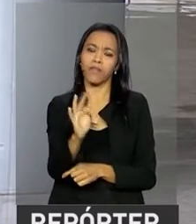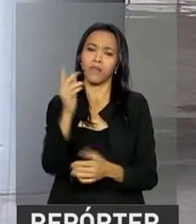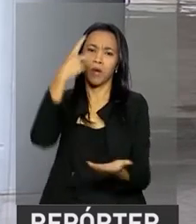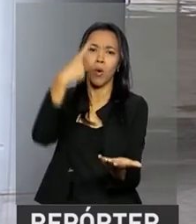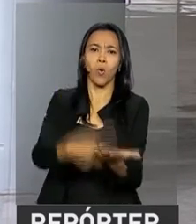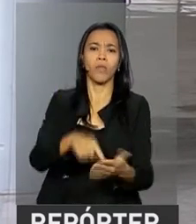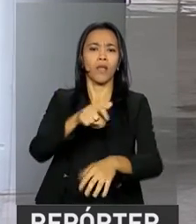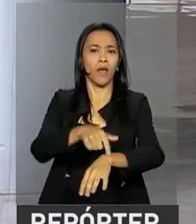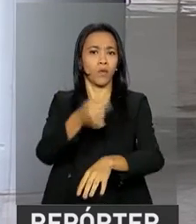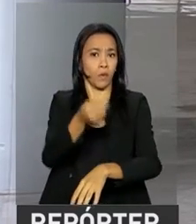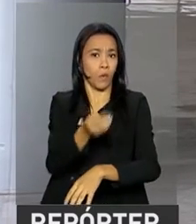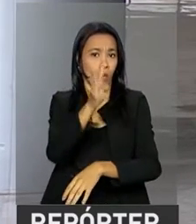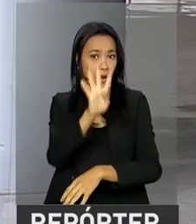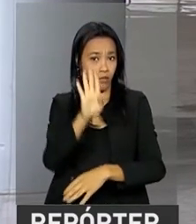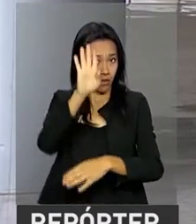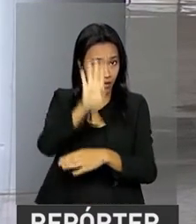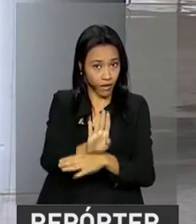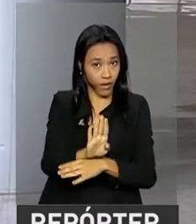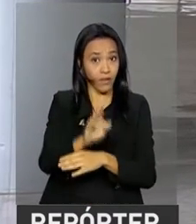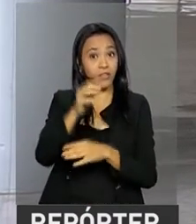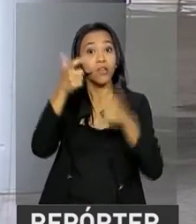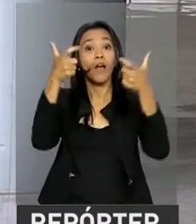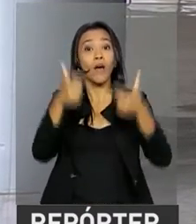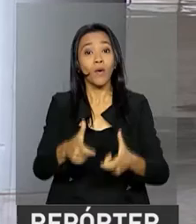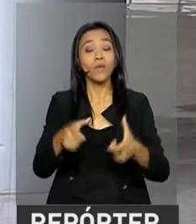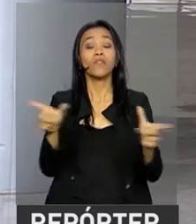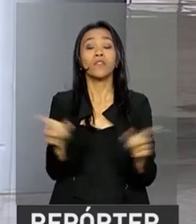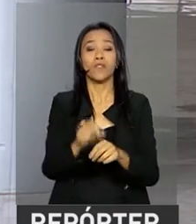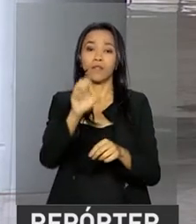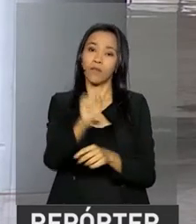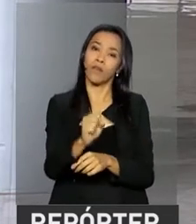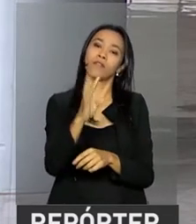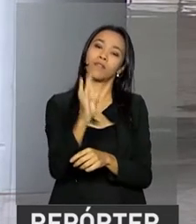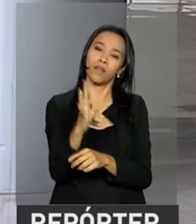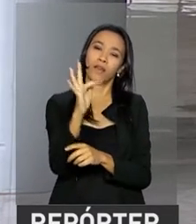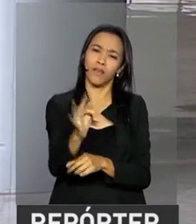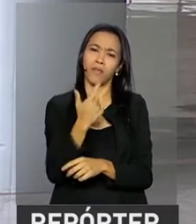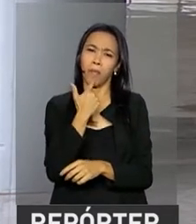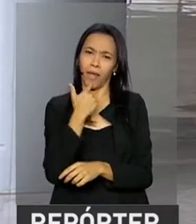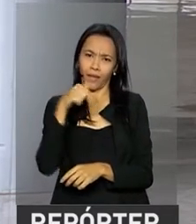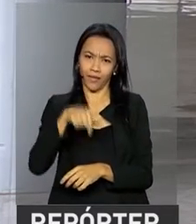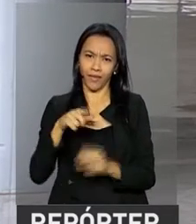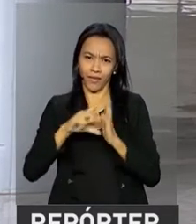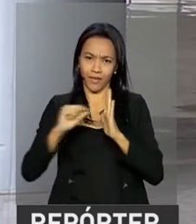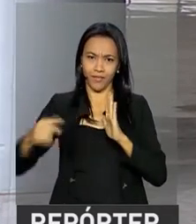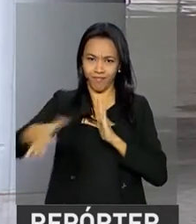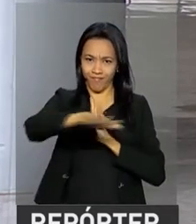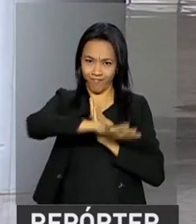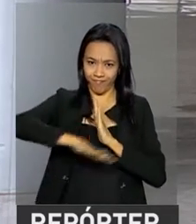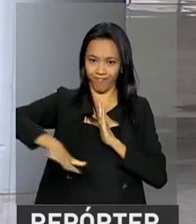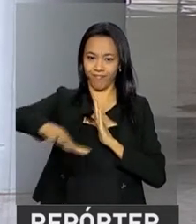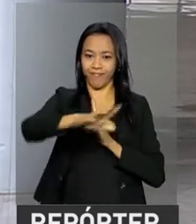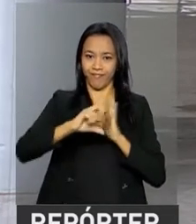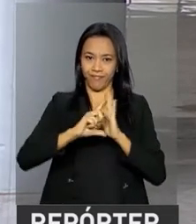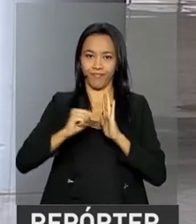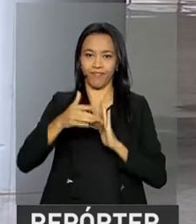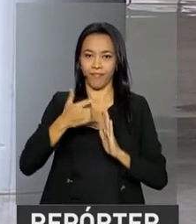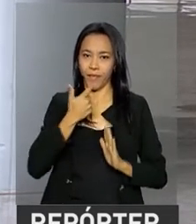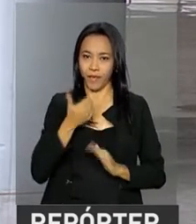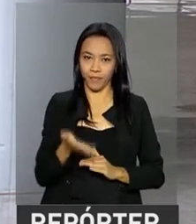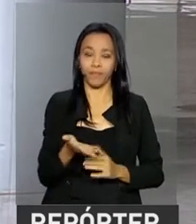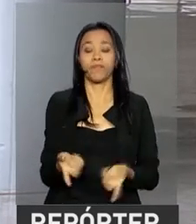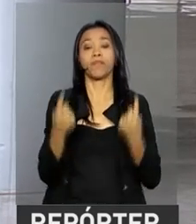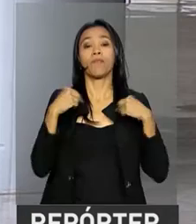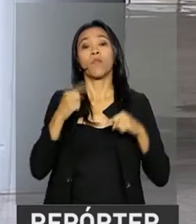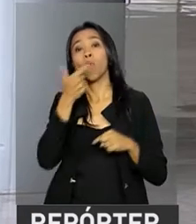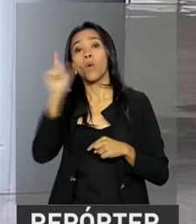para as quatro horas da tarde no plenário do STF, aqui em Brasília, bem pertinho de onde eu falo, aqui na Praça dos Três Poderes. Bom,